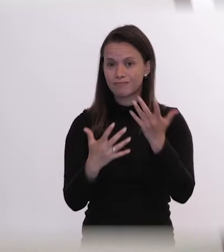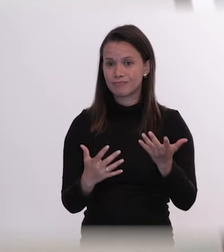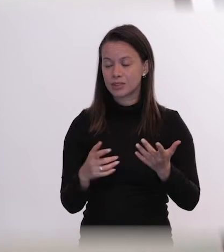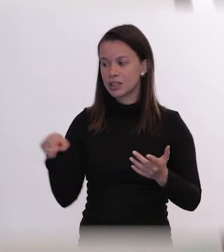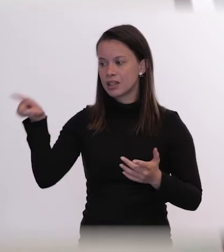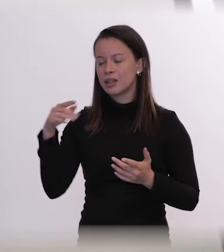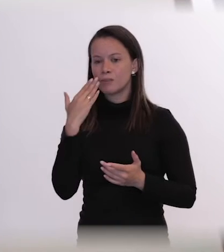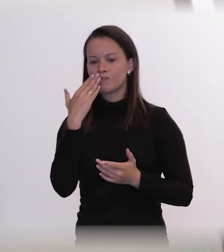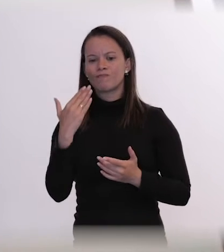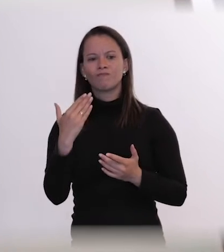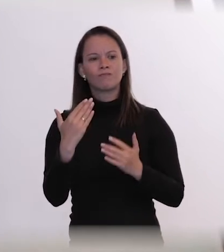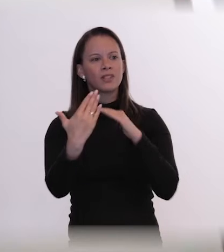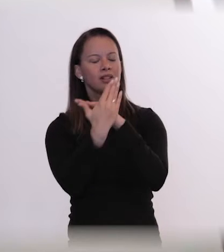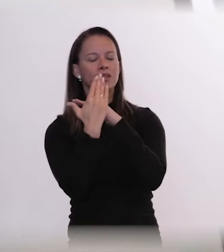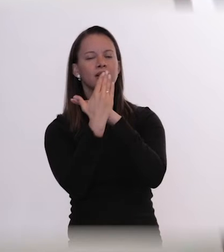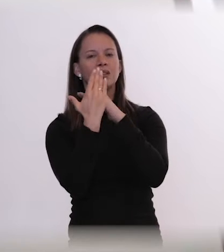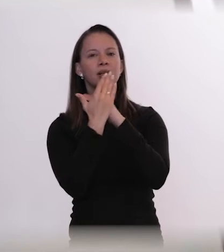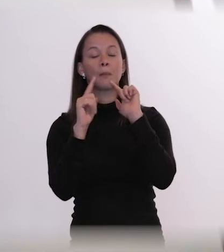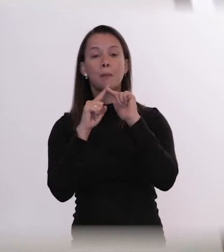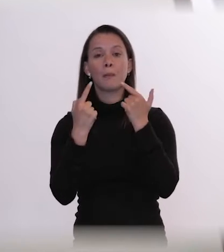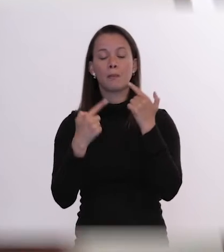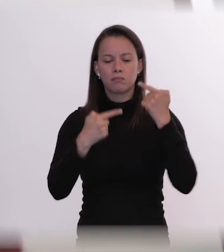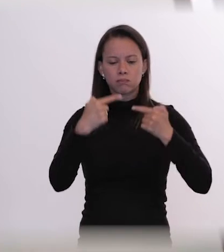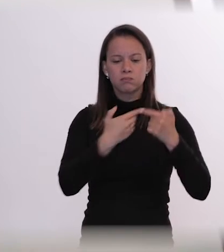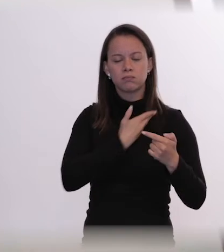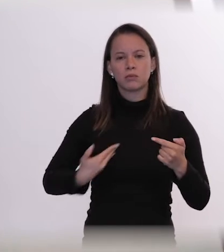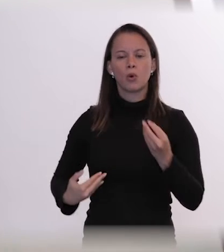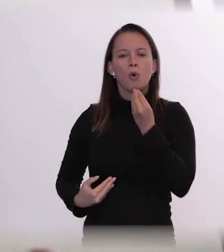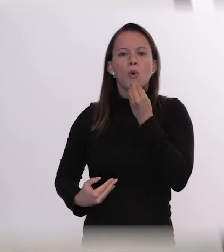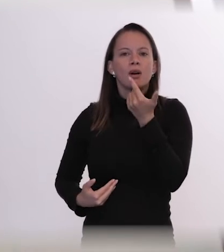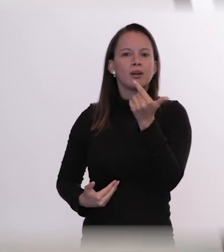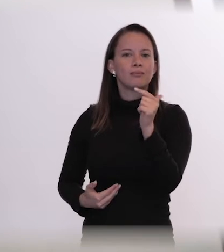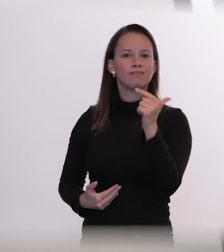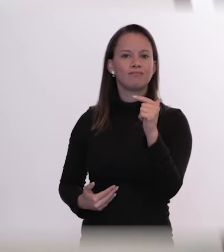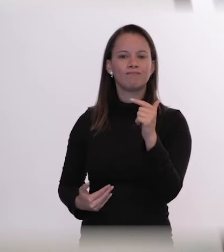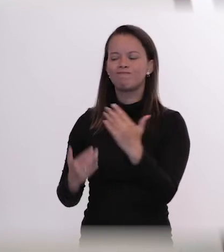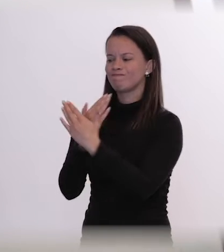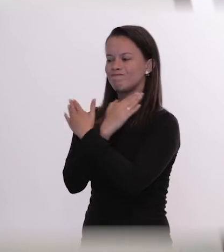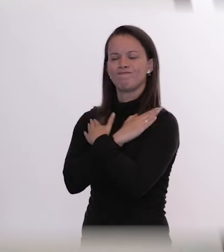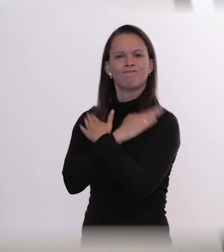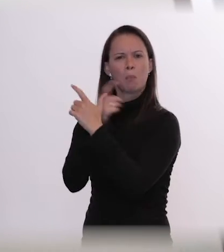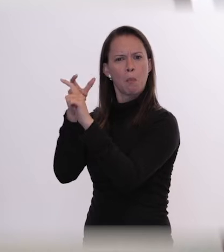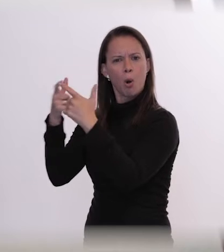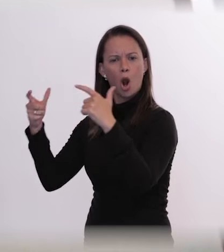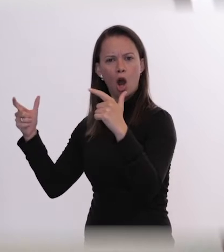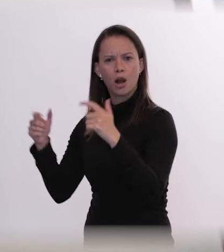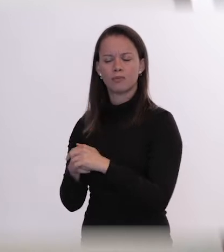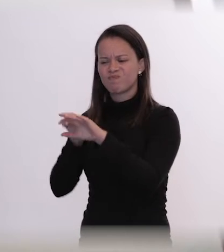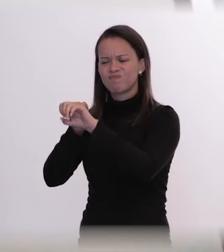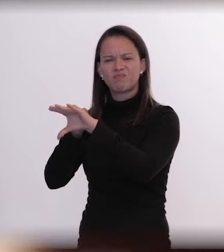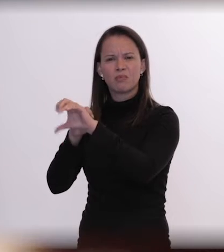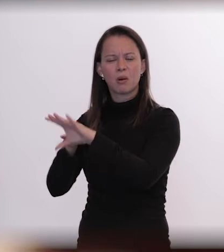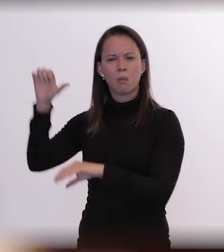políticas públicas que dê oportunidade deles terem. É o índice do alto desemprego, é uma educação ainda de má qualidade.